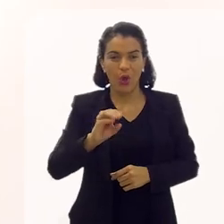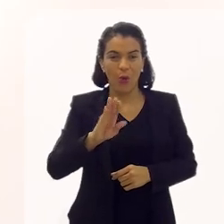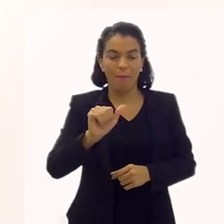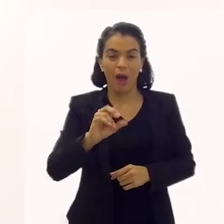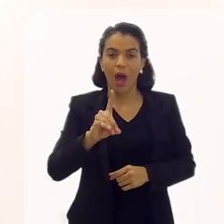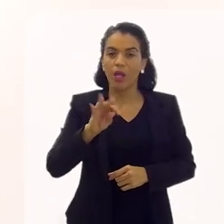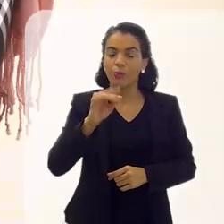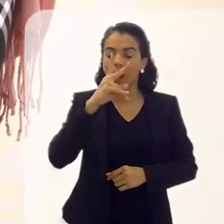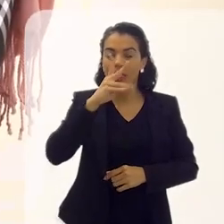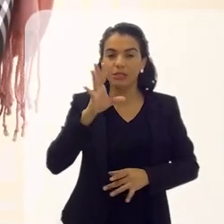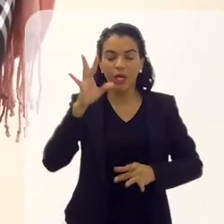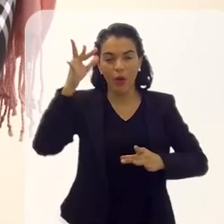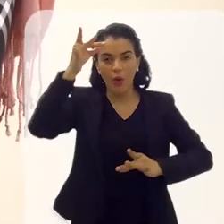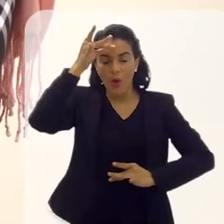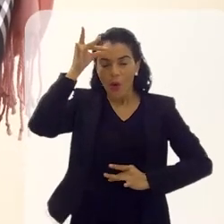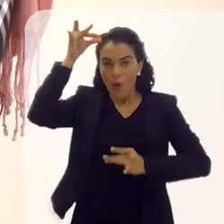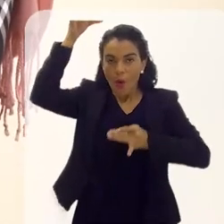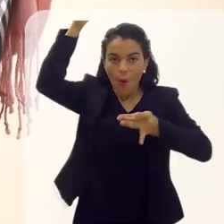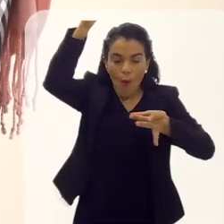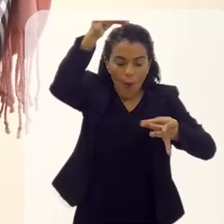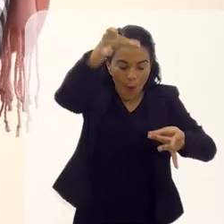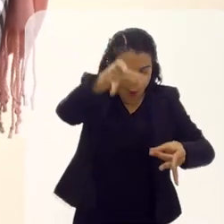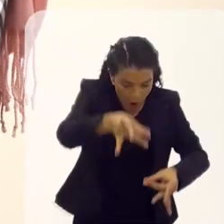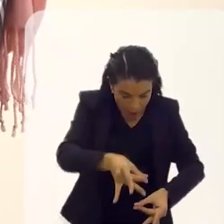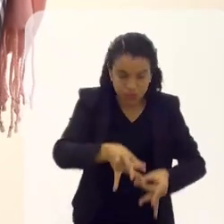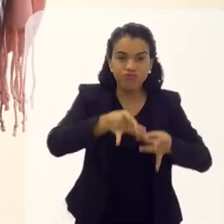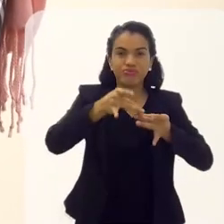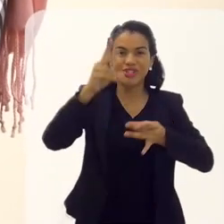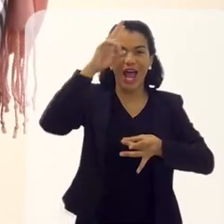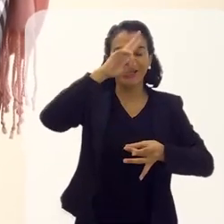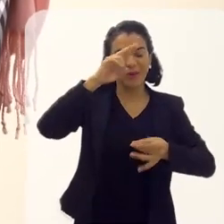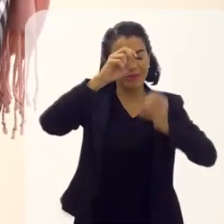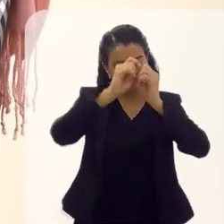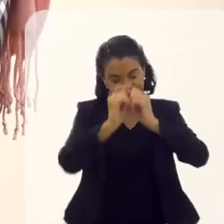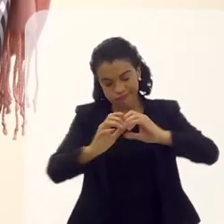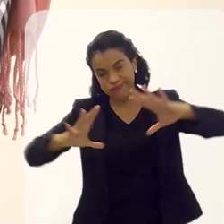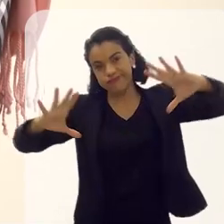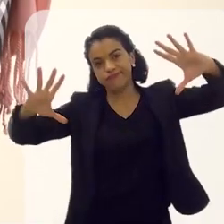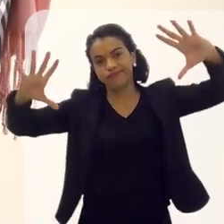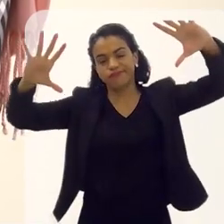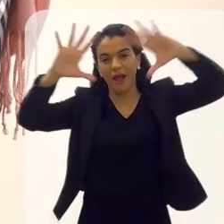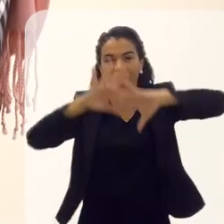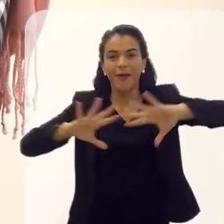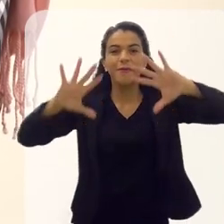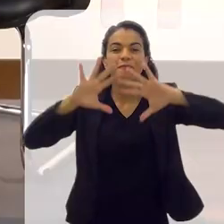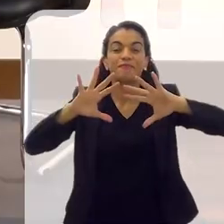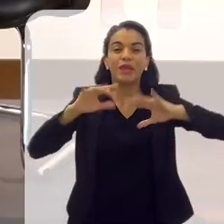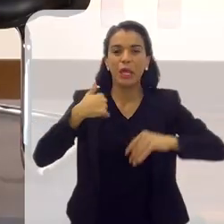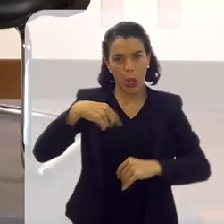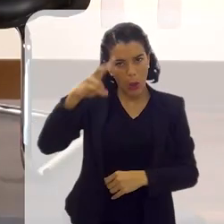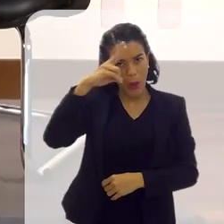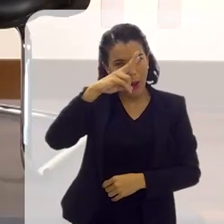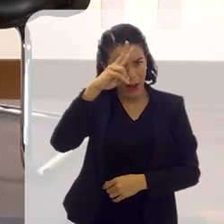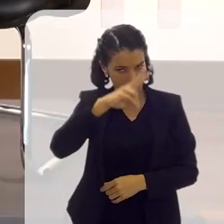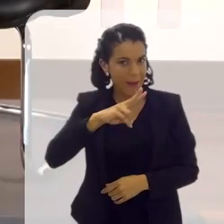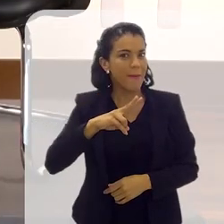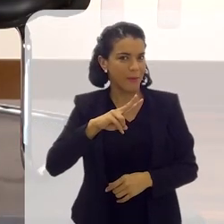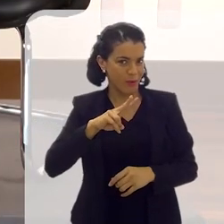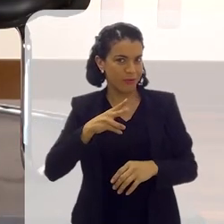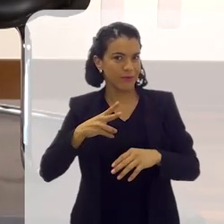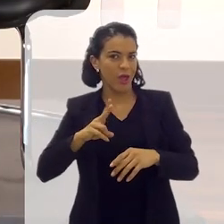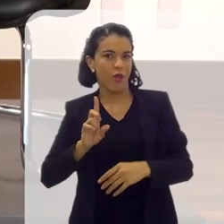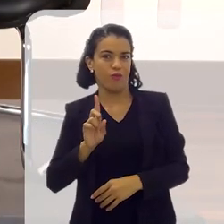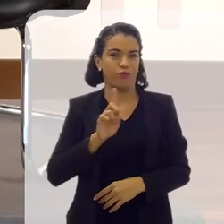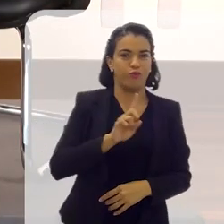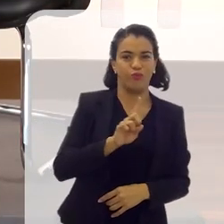eu me via dentro daquele mundo. Eu gostava de ler porque eu me via dentro daquele mundo. E eu me lembro que